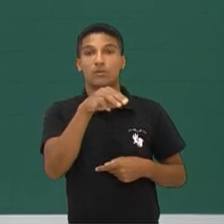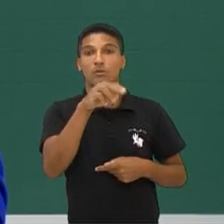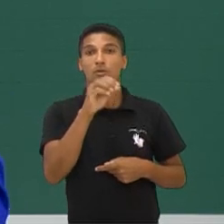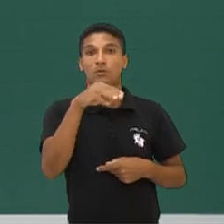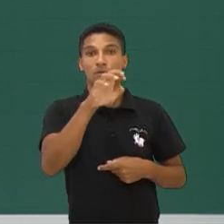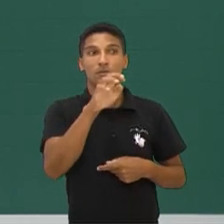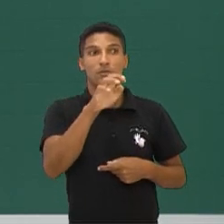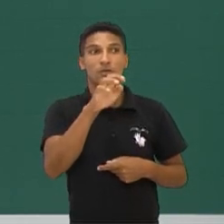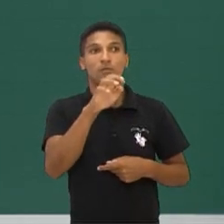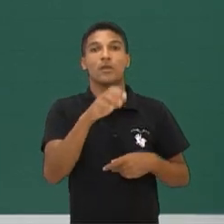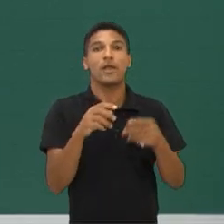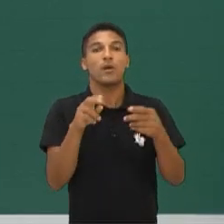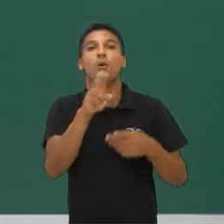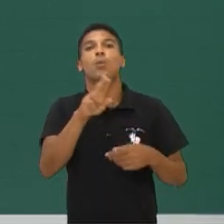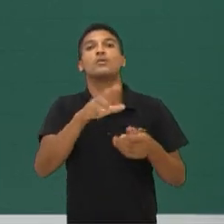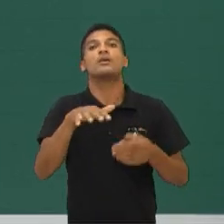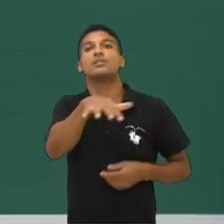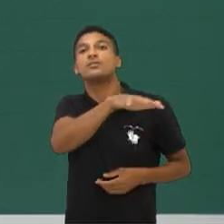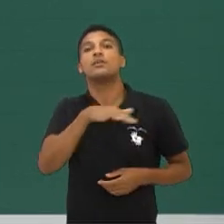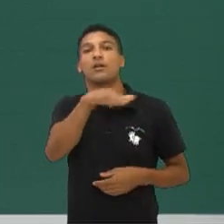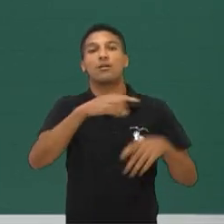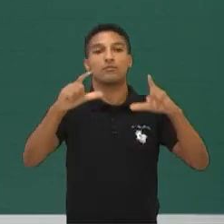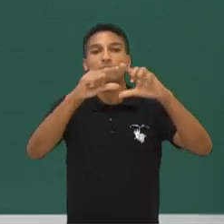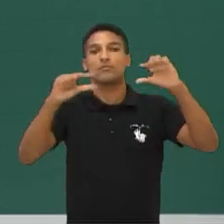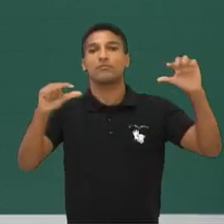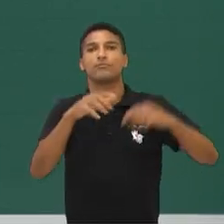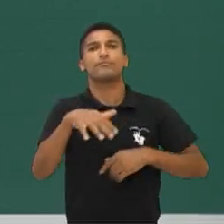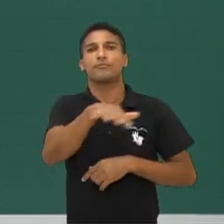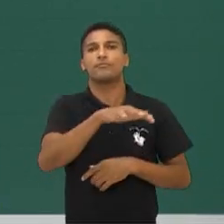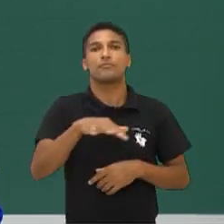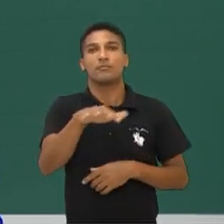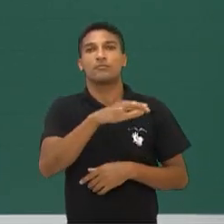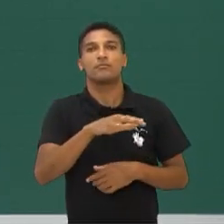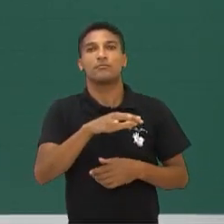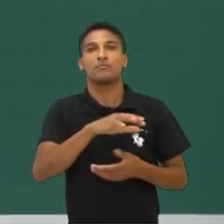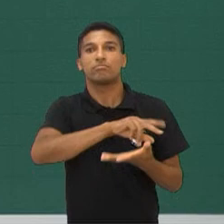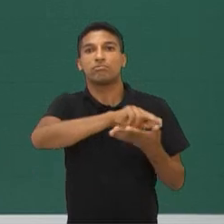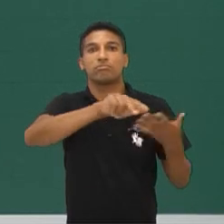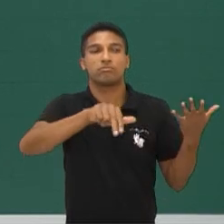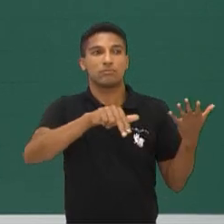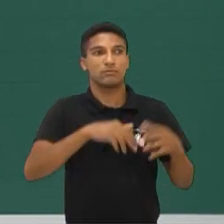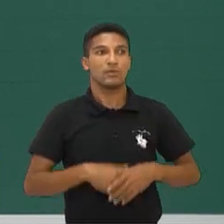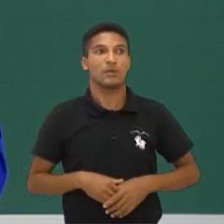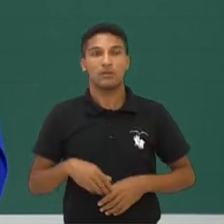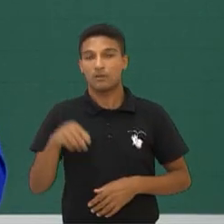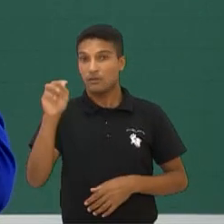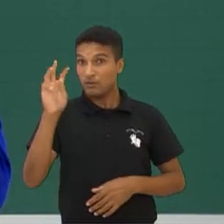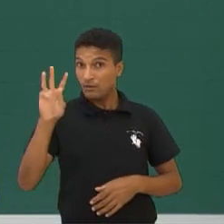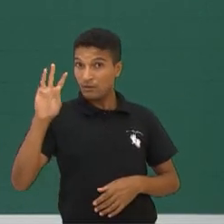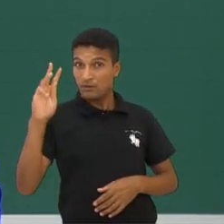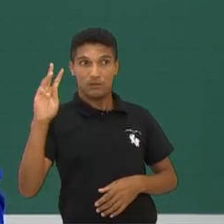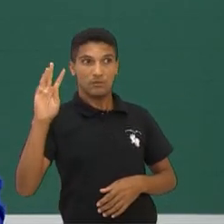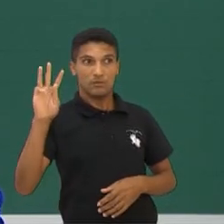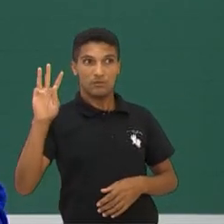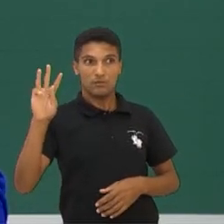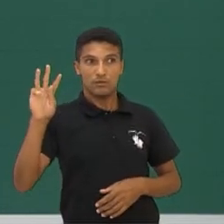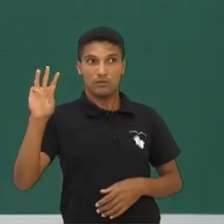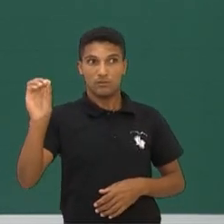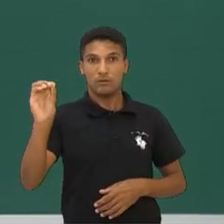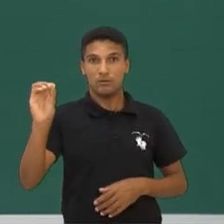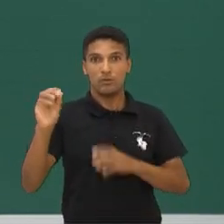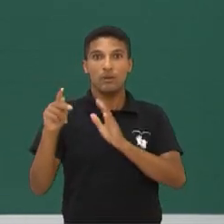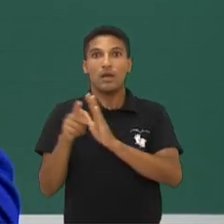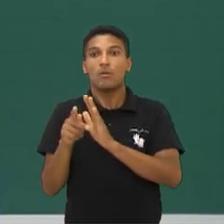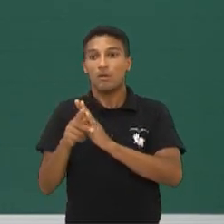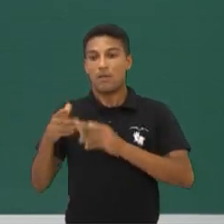eles servem para várias situações. E no caso, I live in the city whose weather is cold. Whose sempre na indicação de